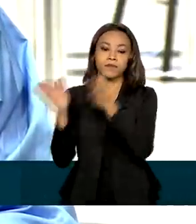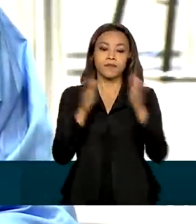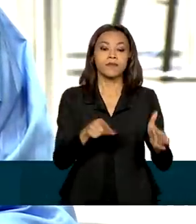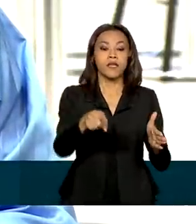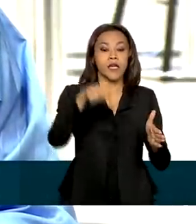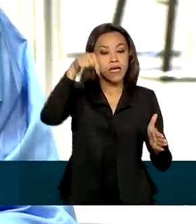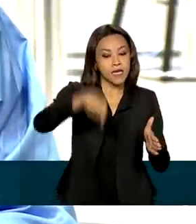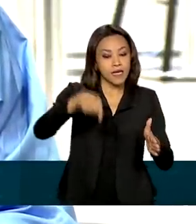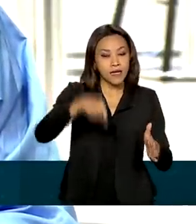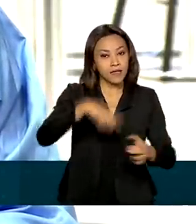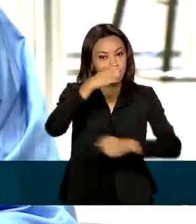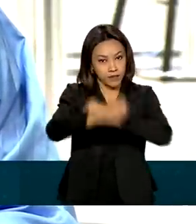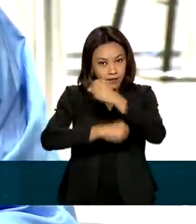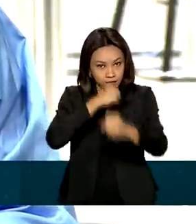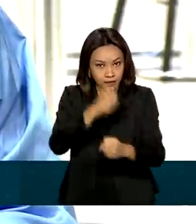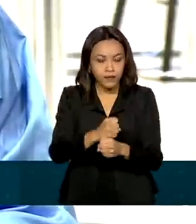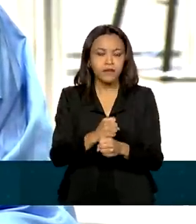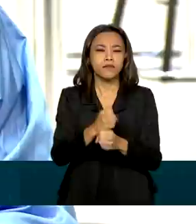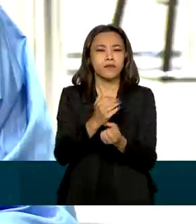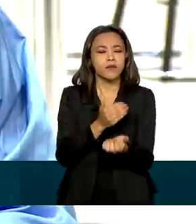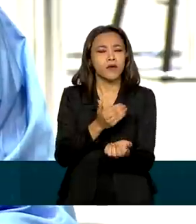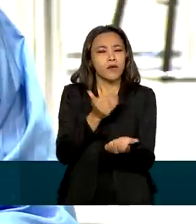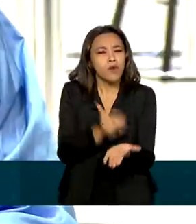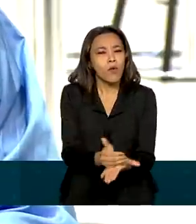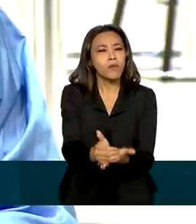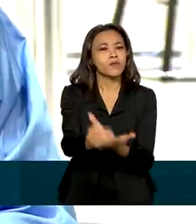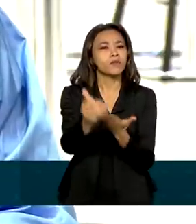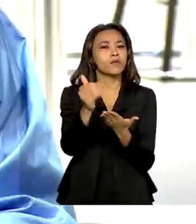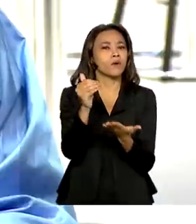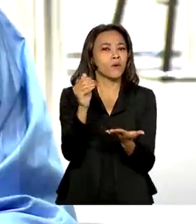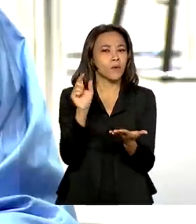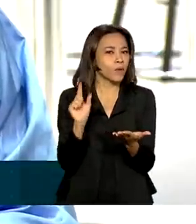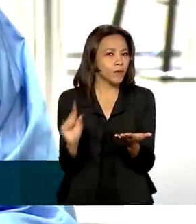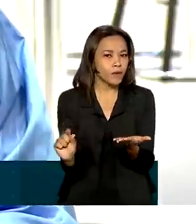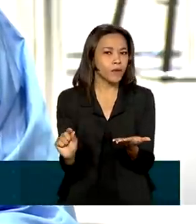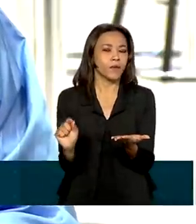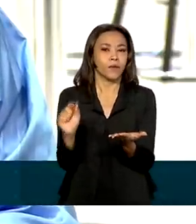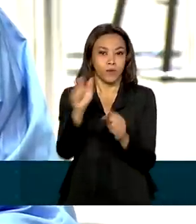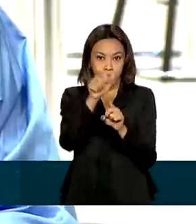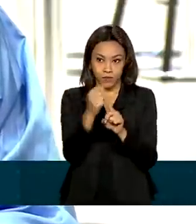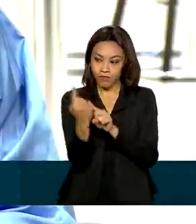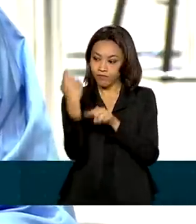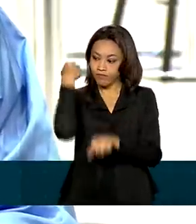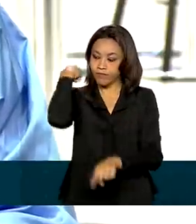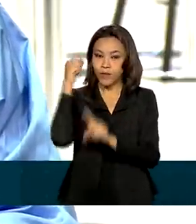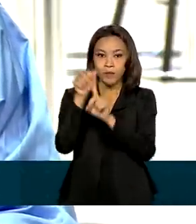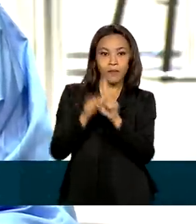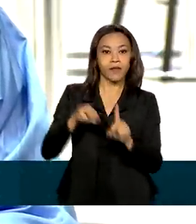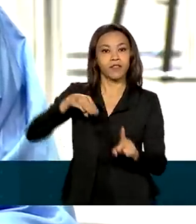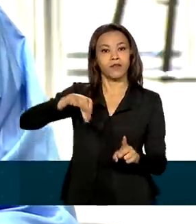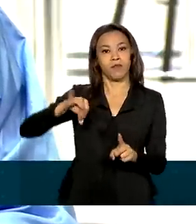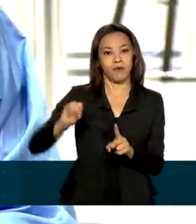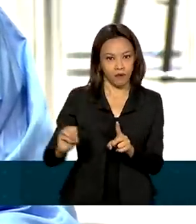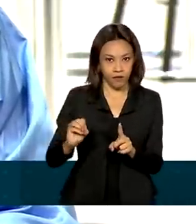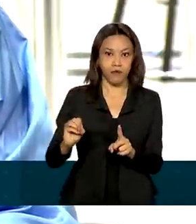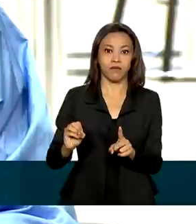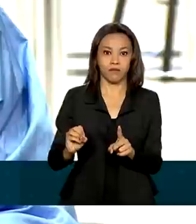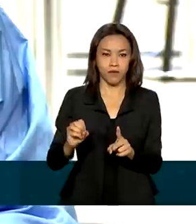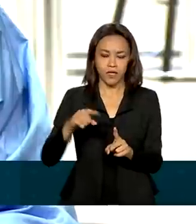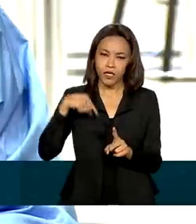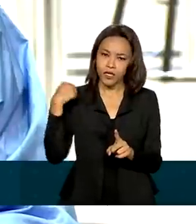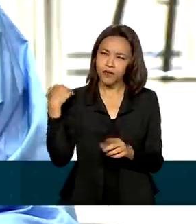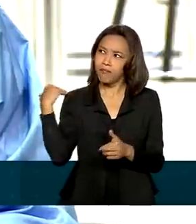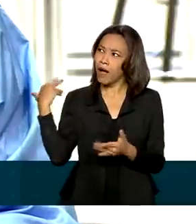este ano. Esse trabalho iniciou efetivamente a partir do mês de maio e é desde ali que nós